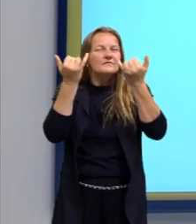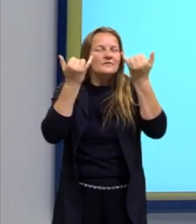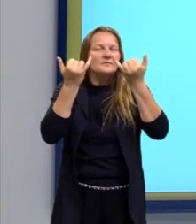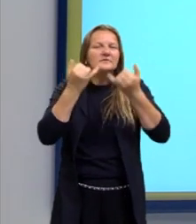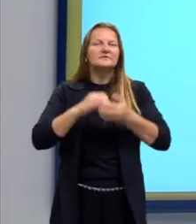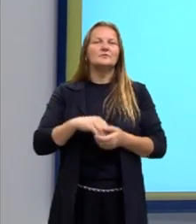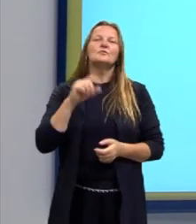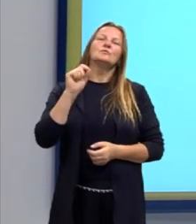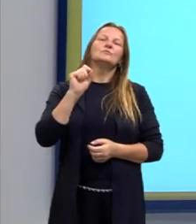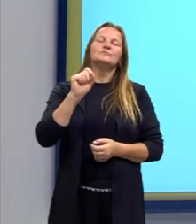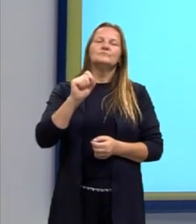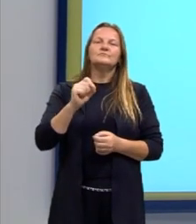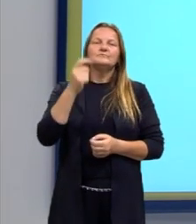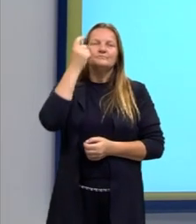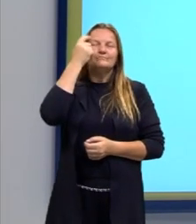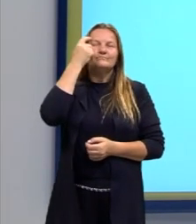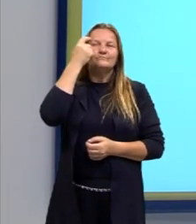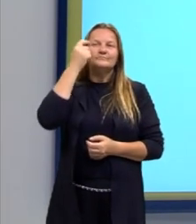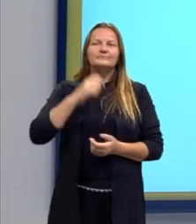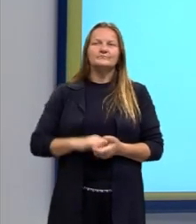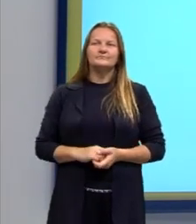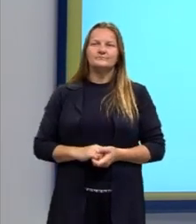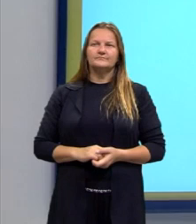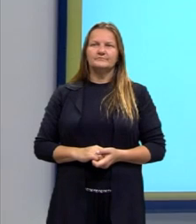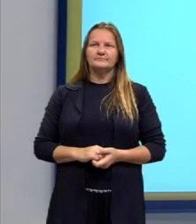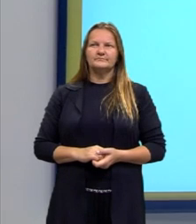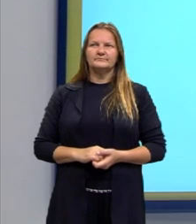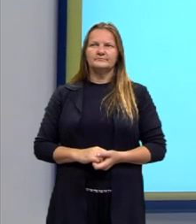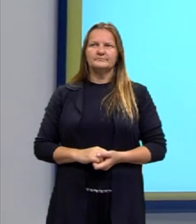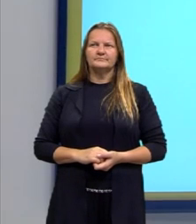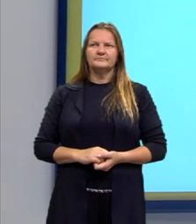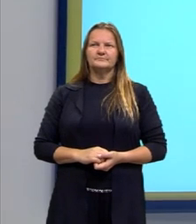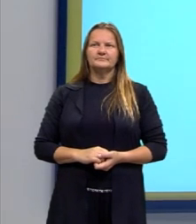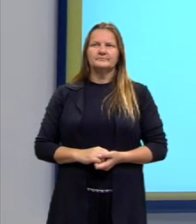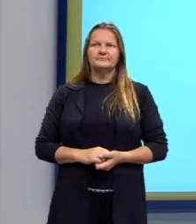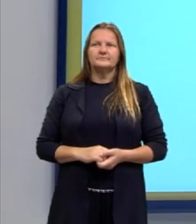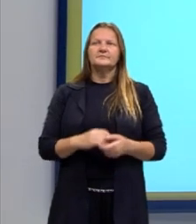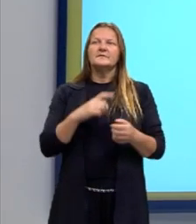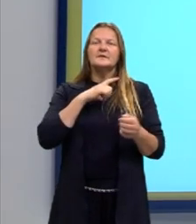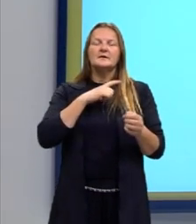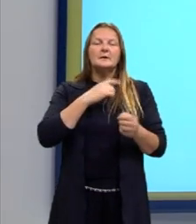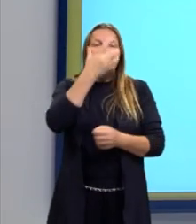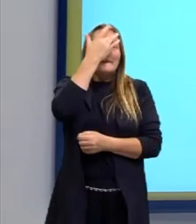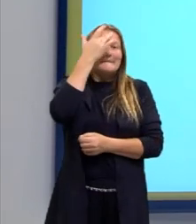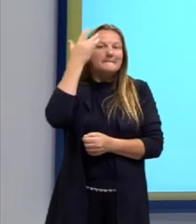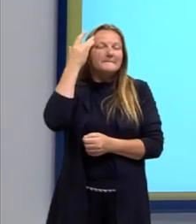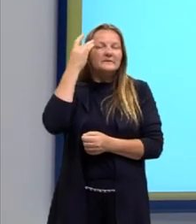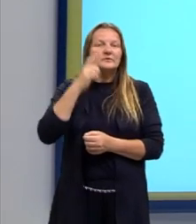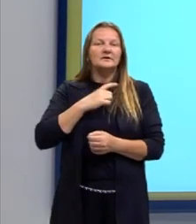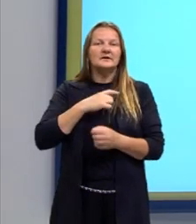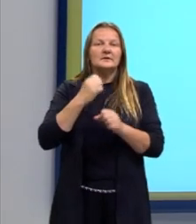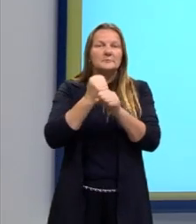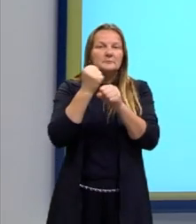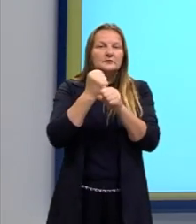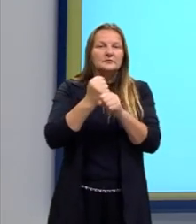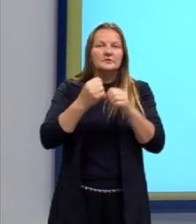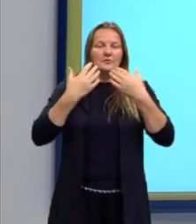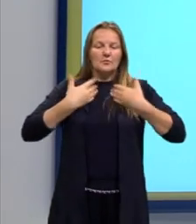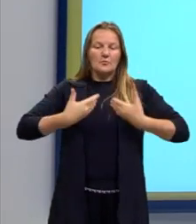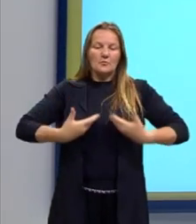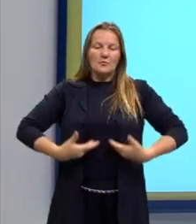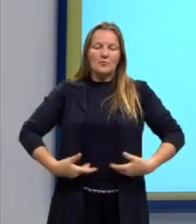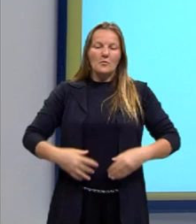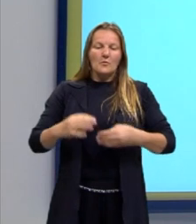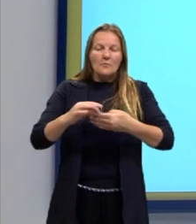da seguinte maneira. O que o enunciado nos trouxe, né? Que essa pessoa, ela vai produzir a fantasia,